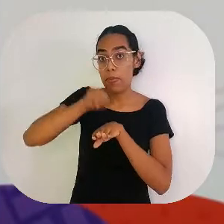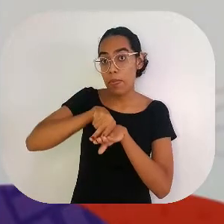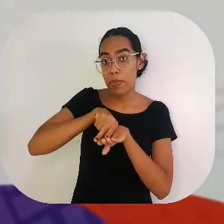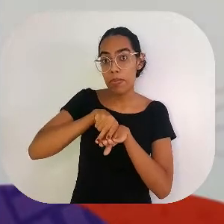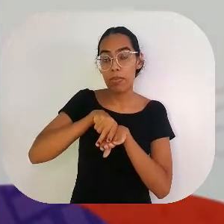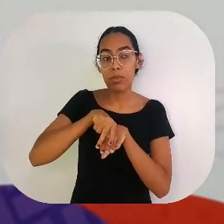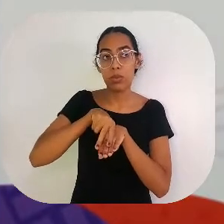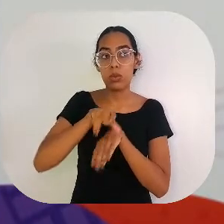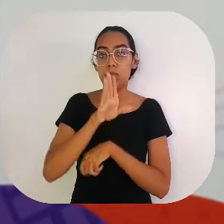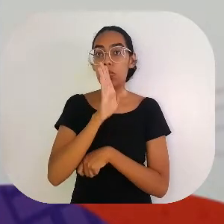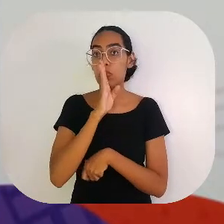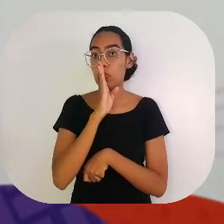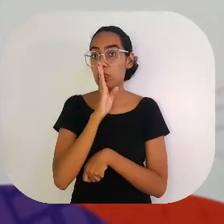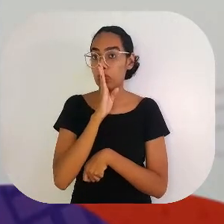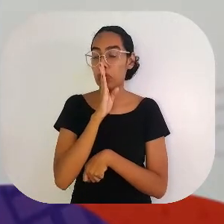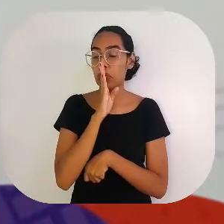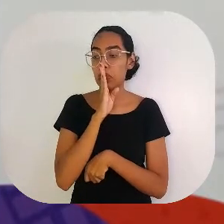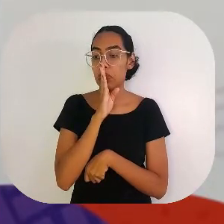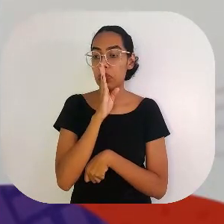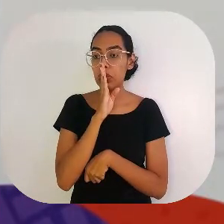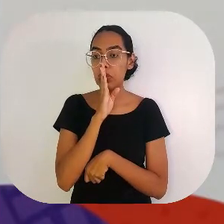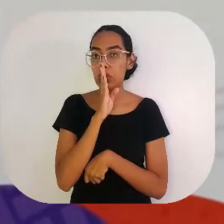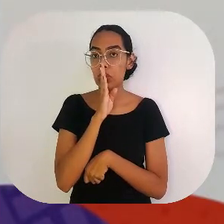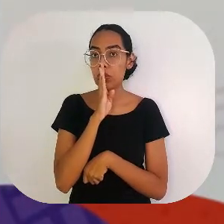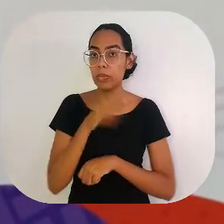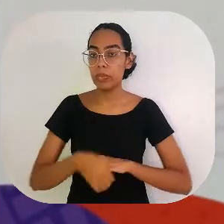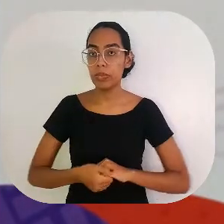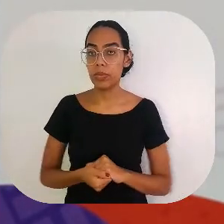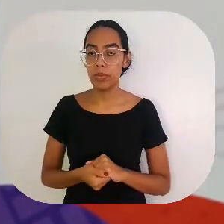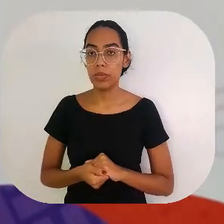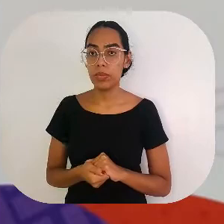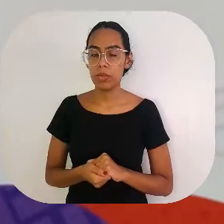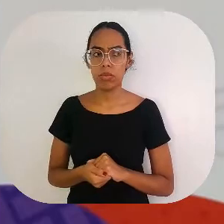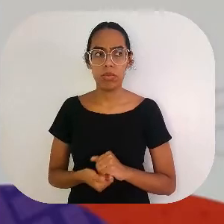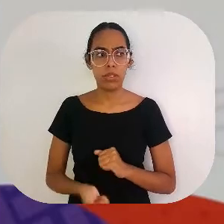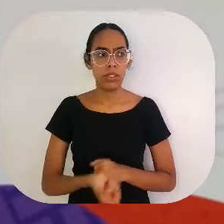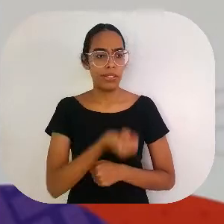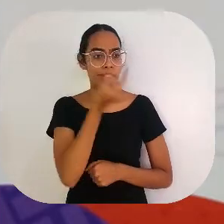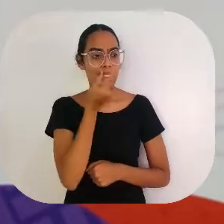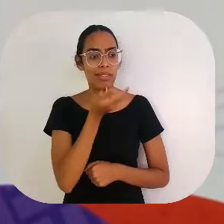falando vozes aqui comigo nessa gravação? Ele estava deitado, duro, na mesa.